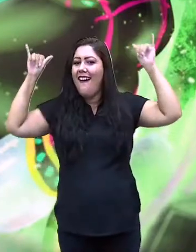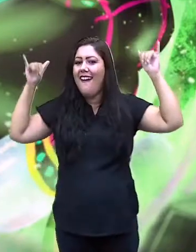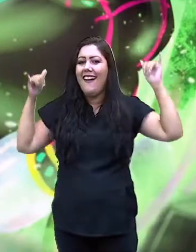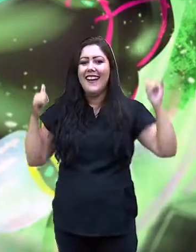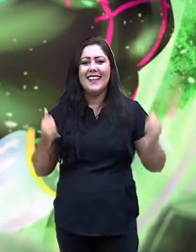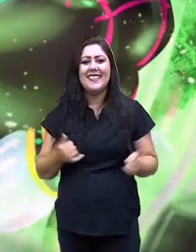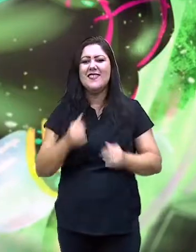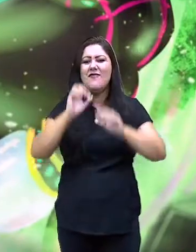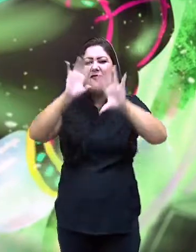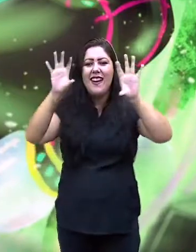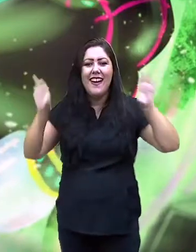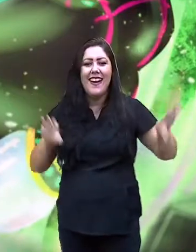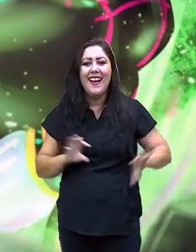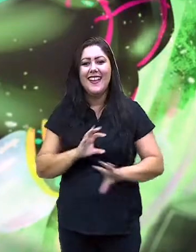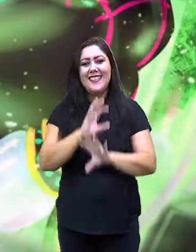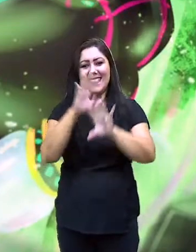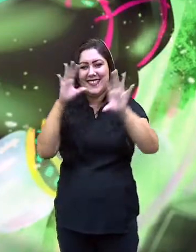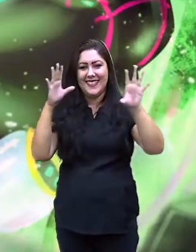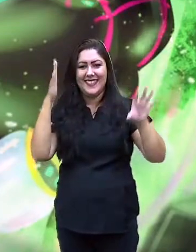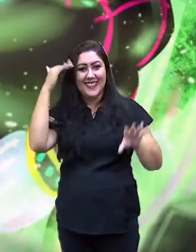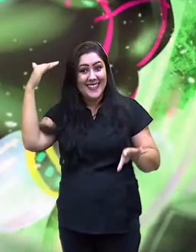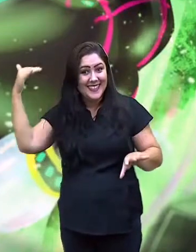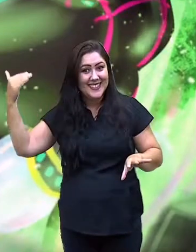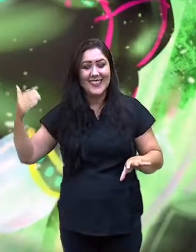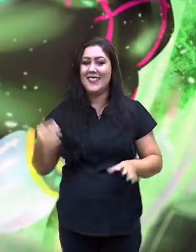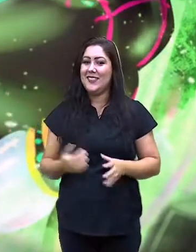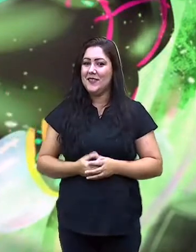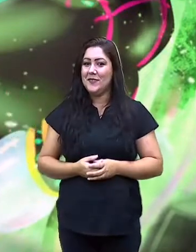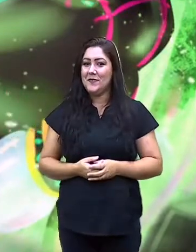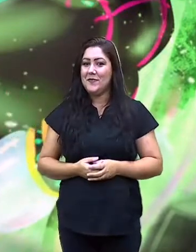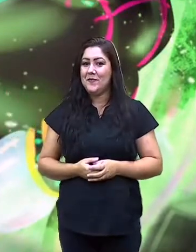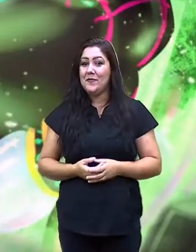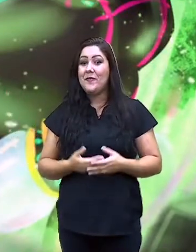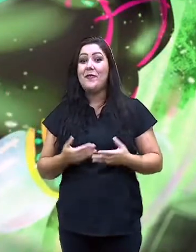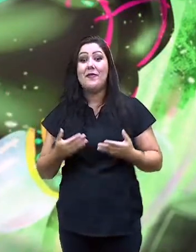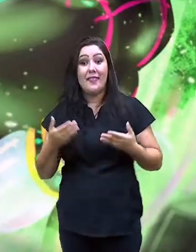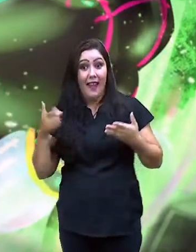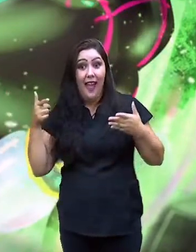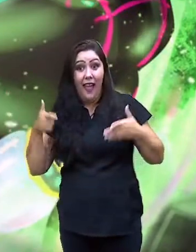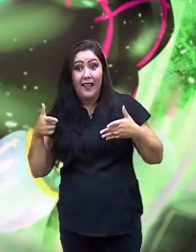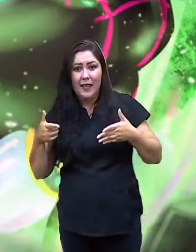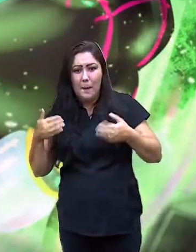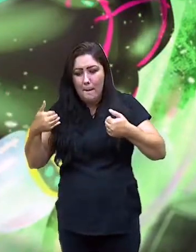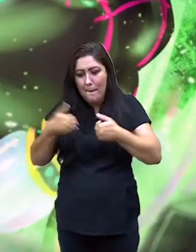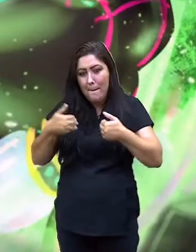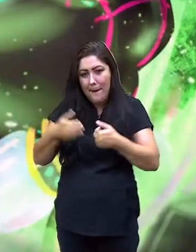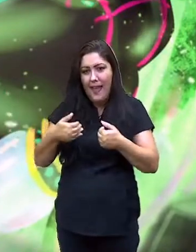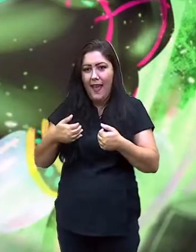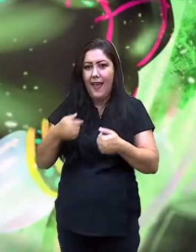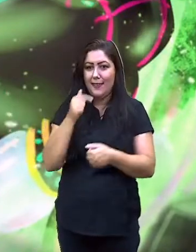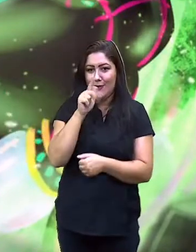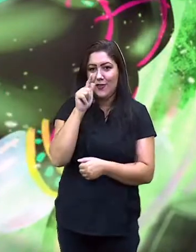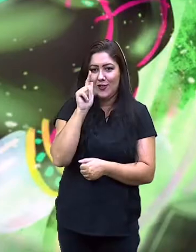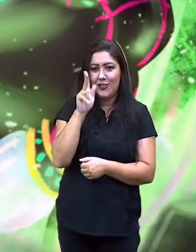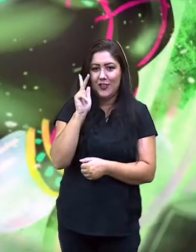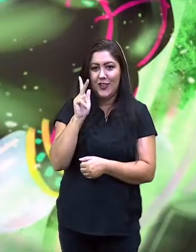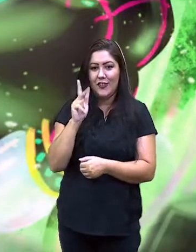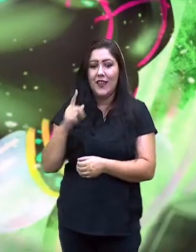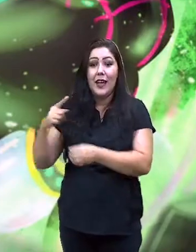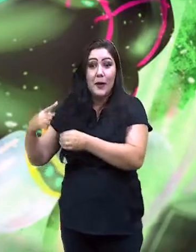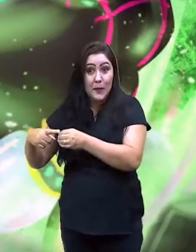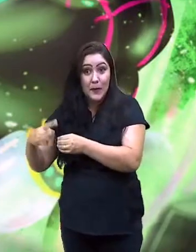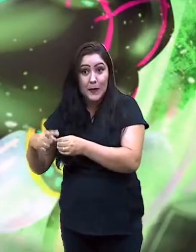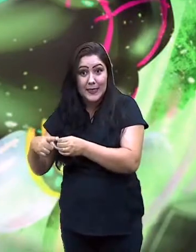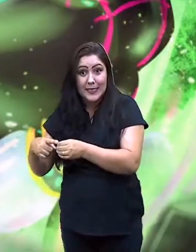diferentes regiões do Brasil. e aqui bem próximo à nossa cidade, nossa cidade que é Governador Valadares, tem uma